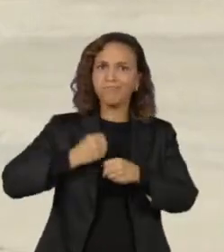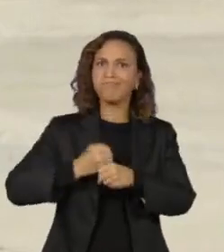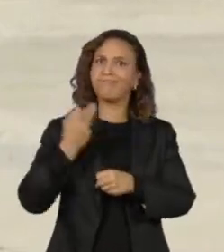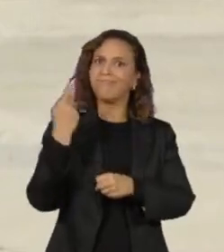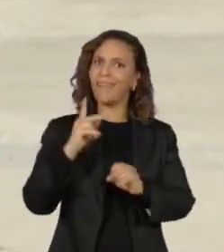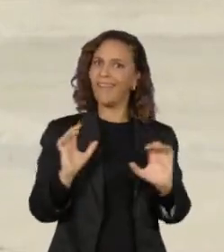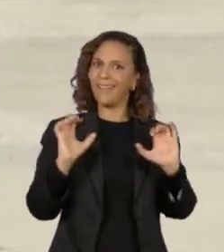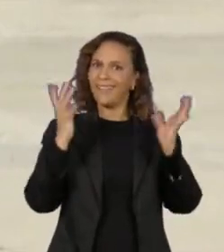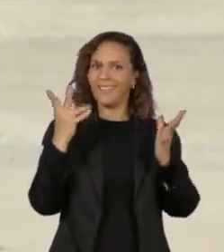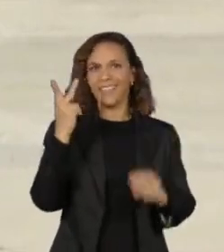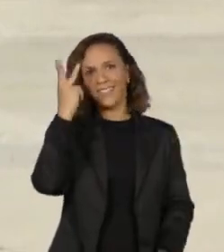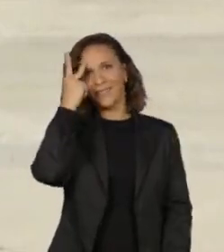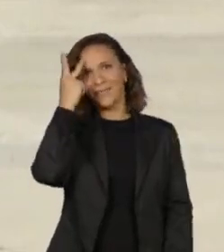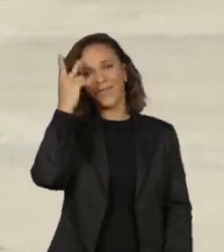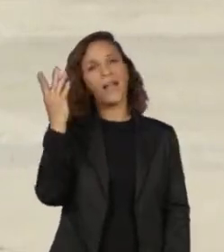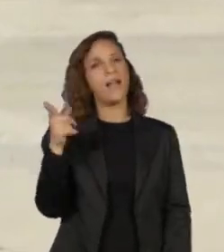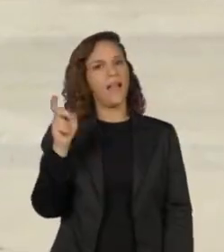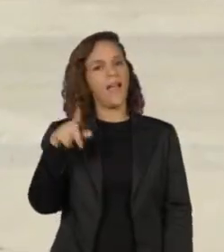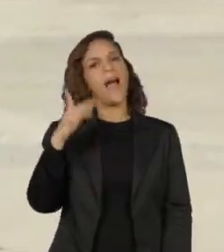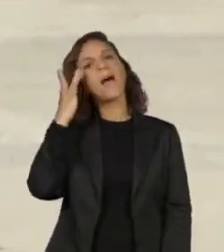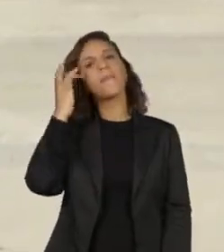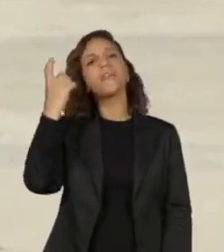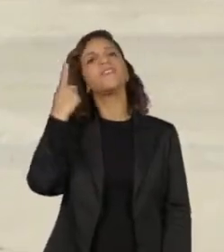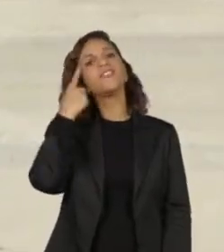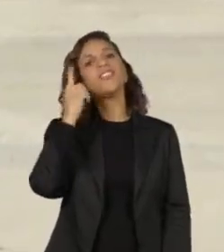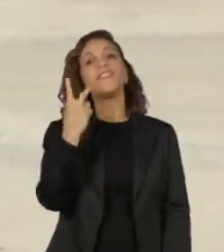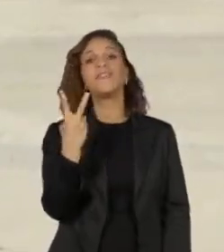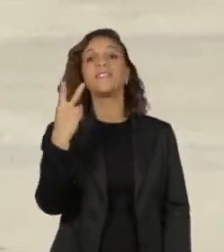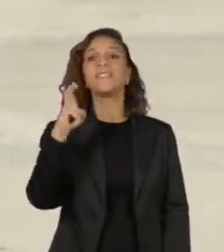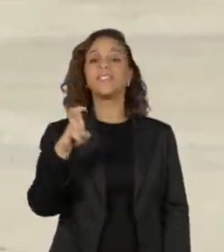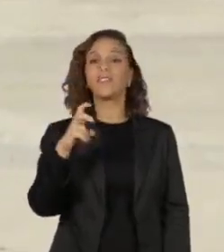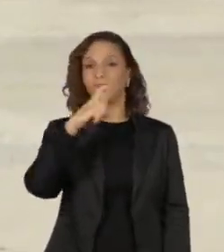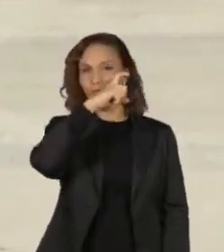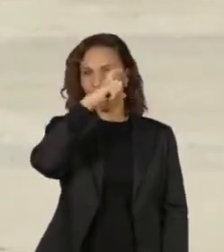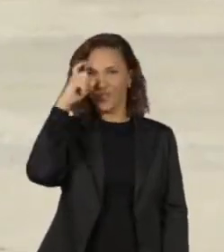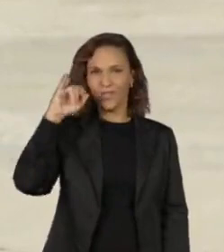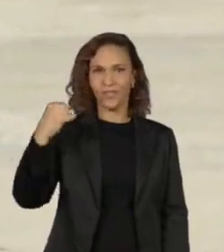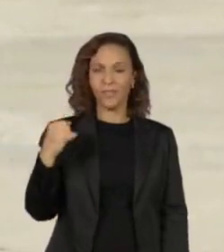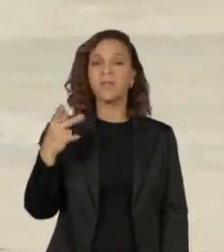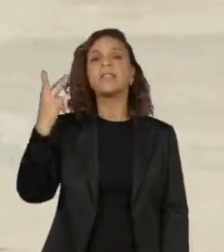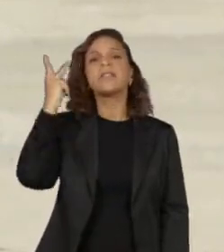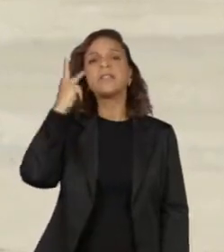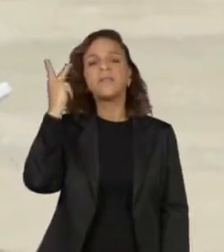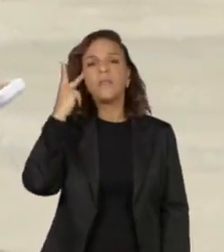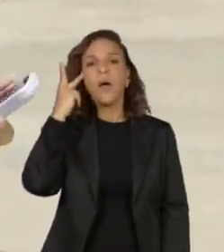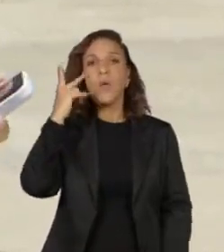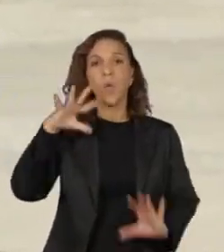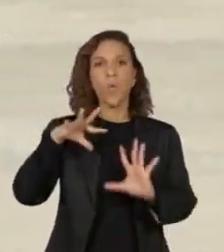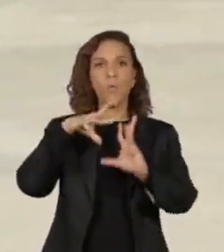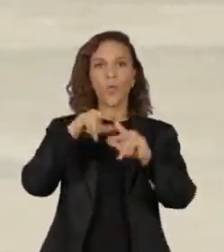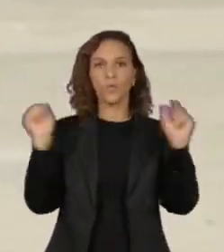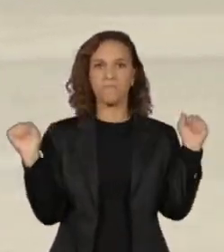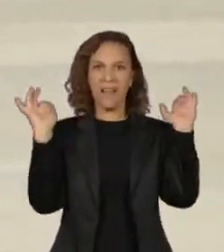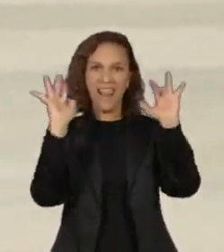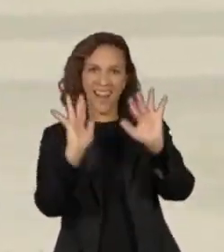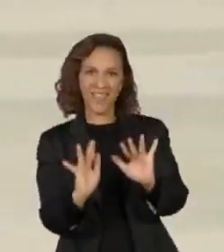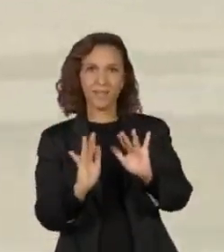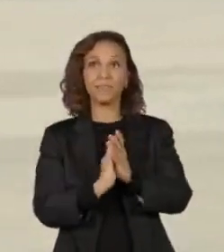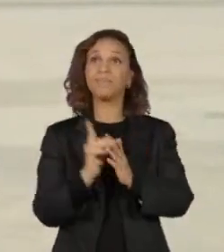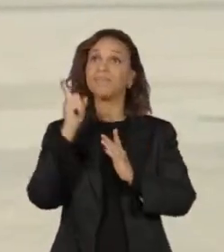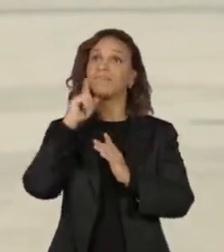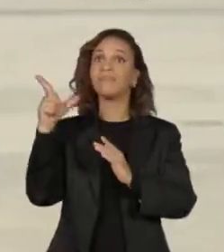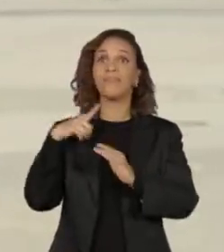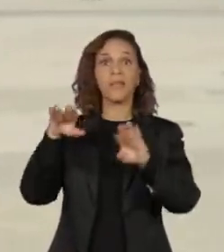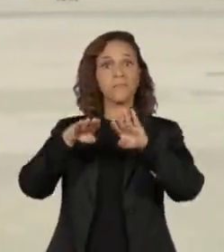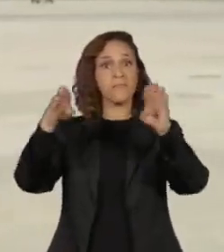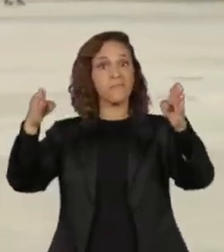cidade, celebrados amanhã, em 25 de janeiro, é São Paulo, o mundo se encontra aqui. Aqui, haverá neste palco aqui,